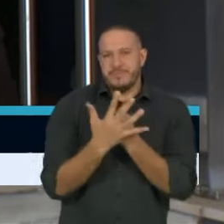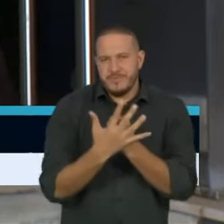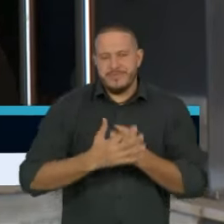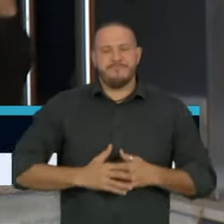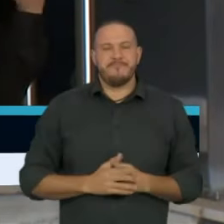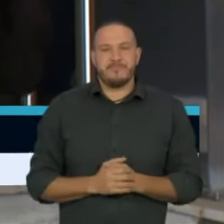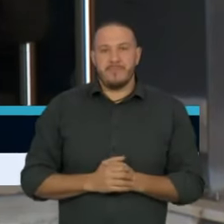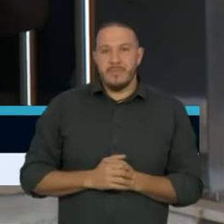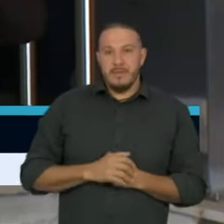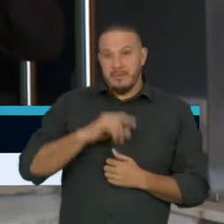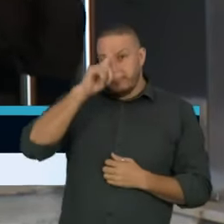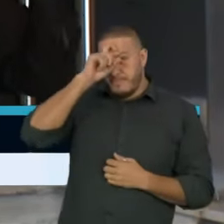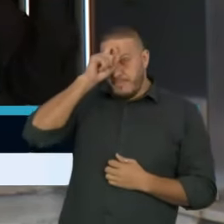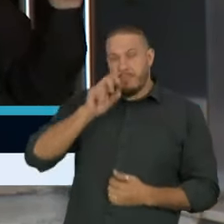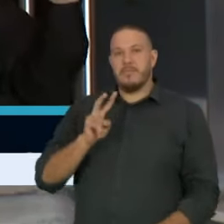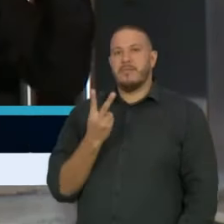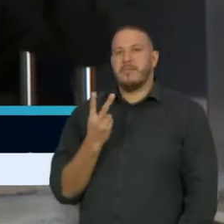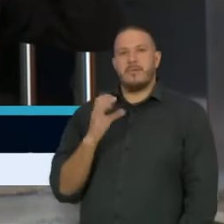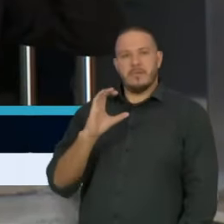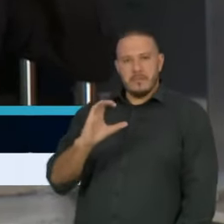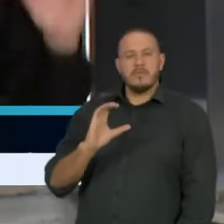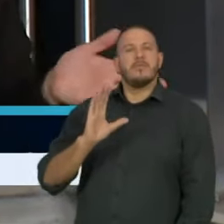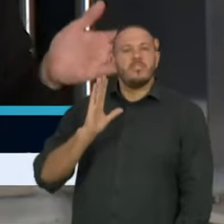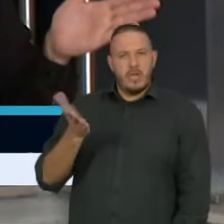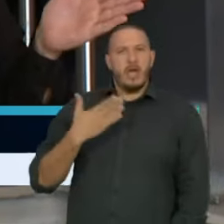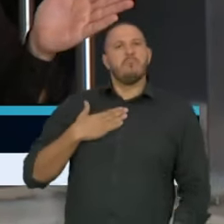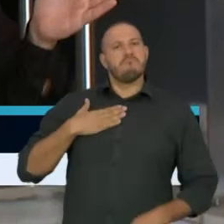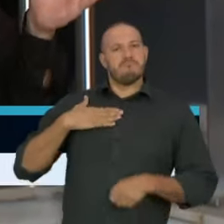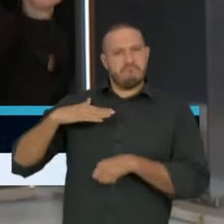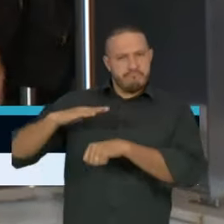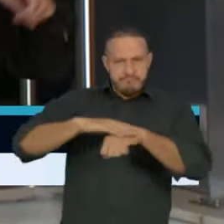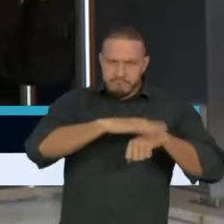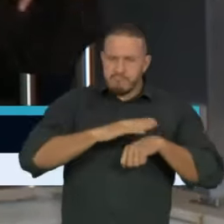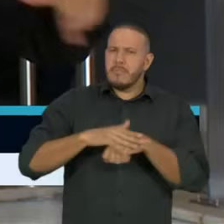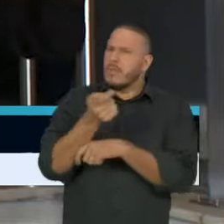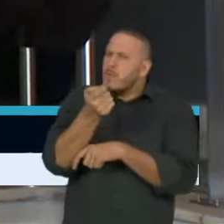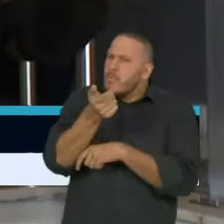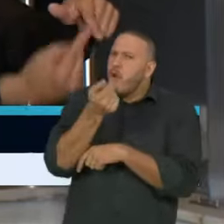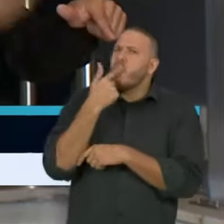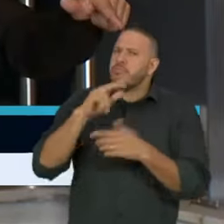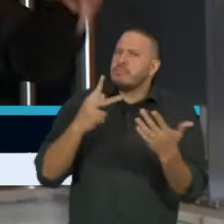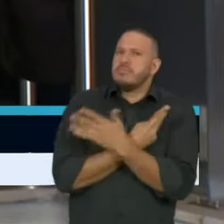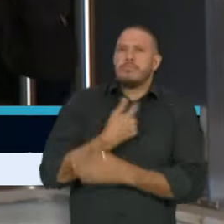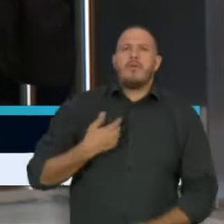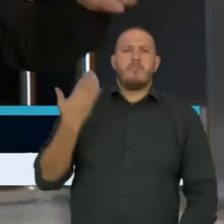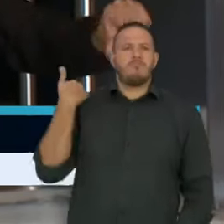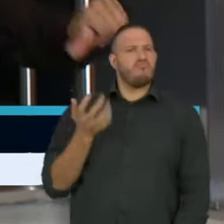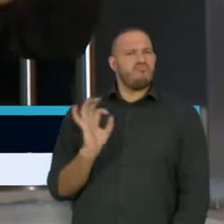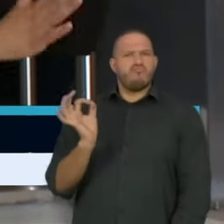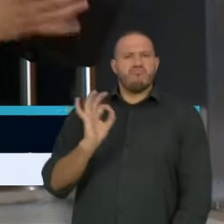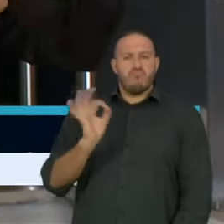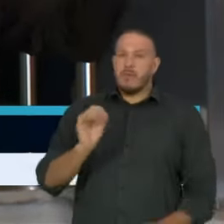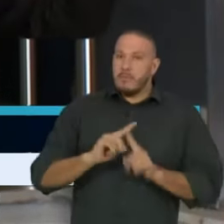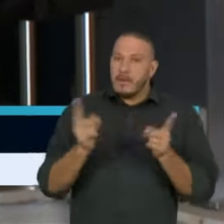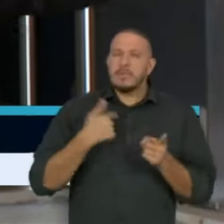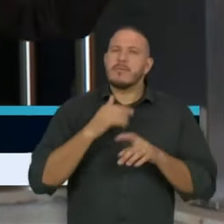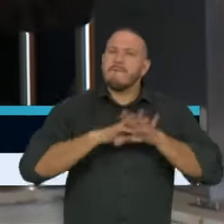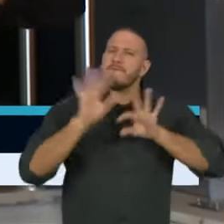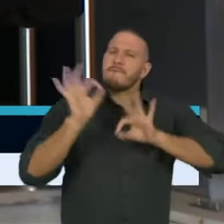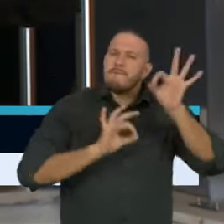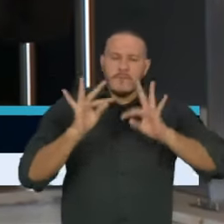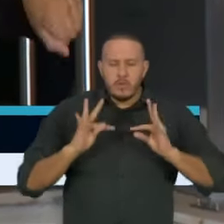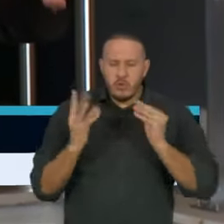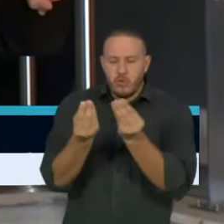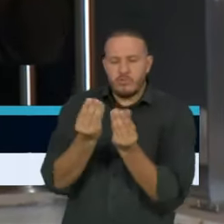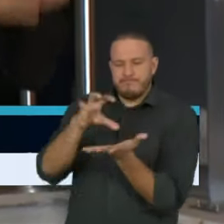O Hospital das Clínicas fez uma ação que tem pouquíssimo precedente na história. Nós esvaziamos todo o Instituto